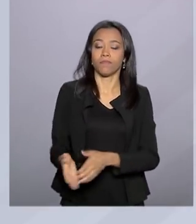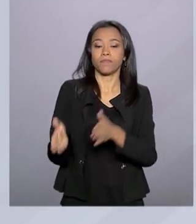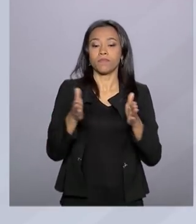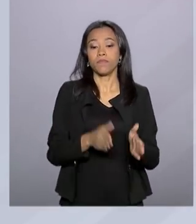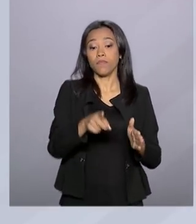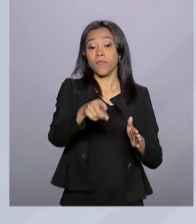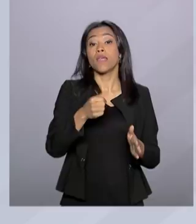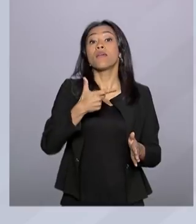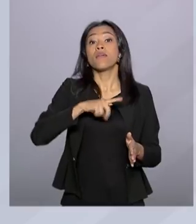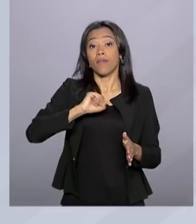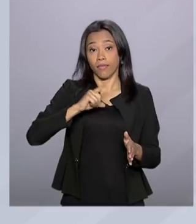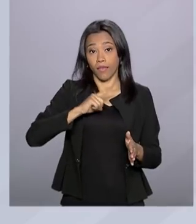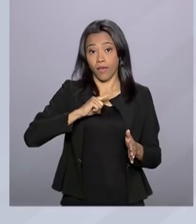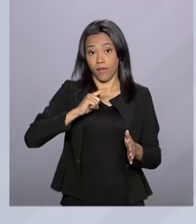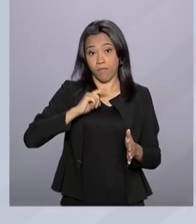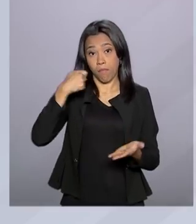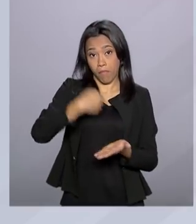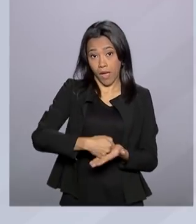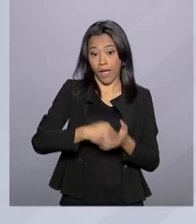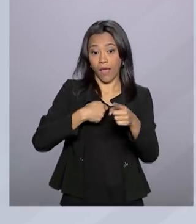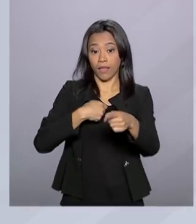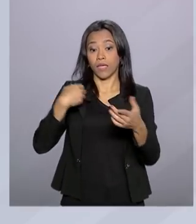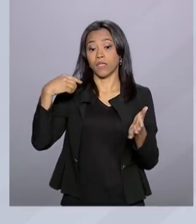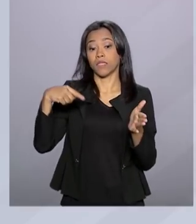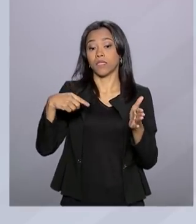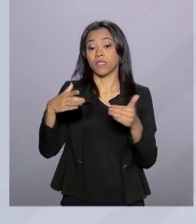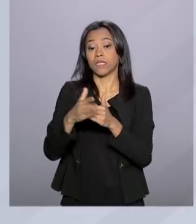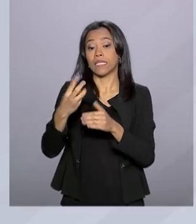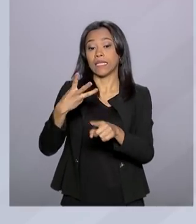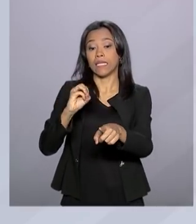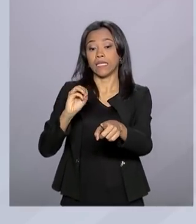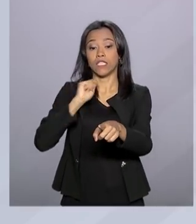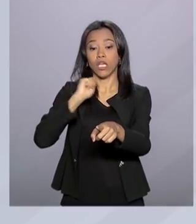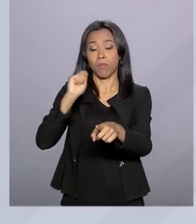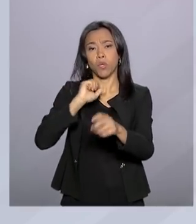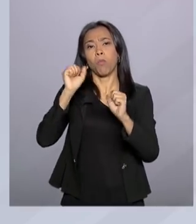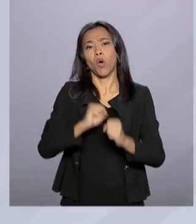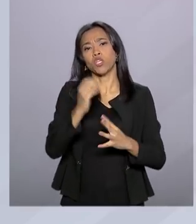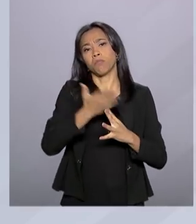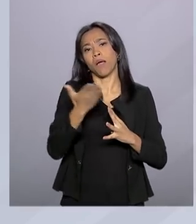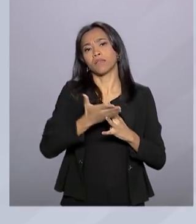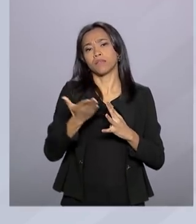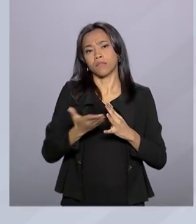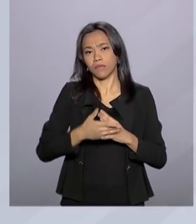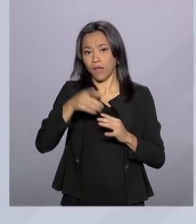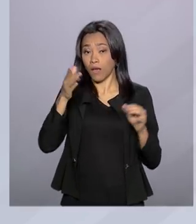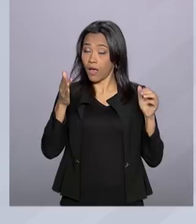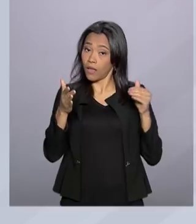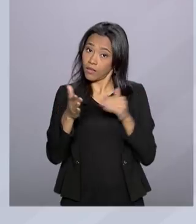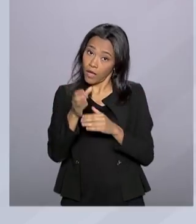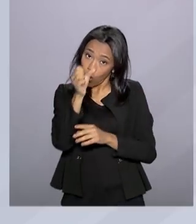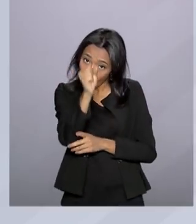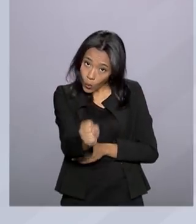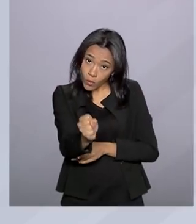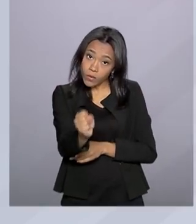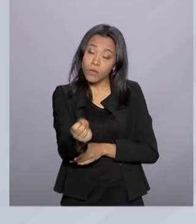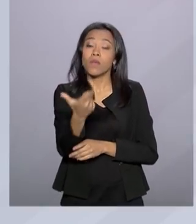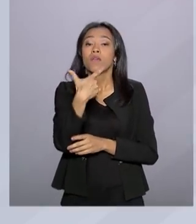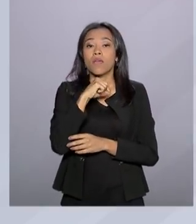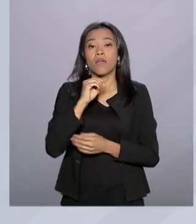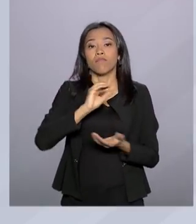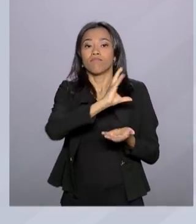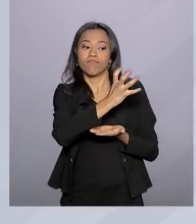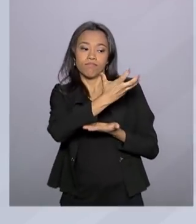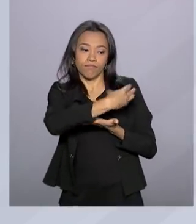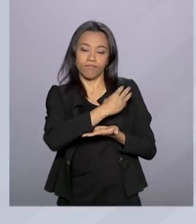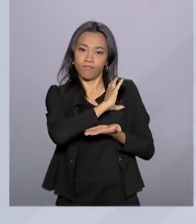quem tem imposto a pagar vence no dia 30 de abril. O valor pode ser parcelado em até oito vezes. Já quem tem restituição,